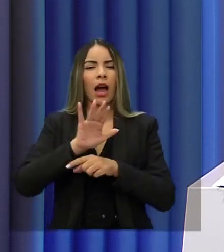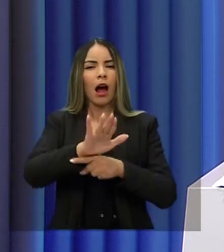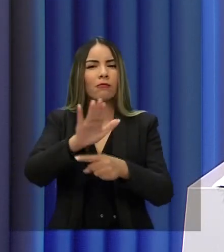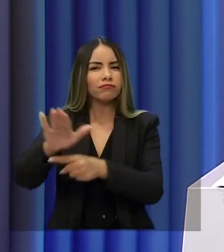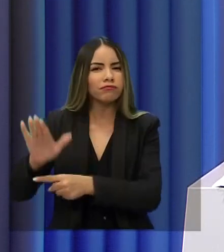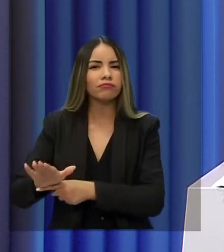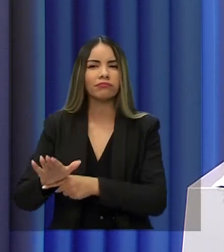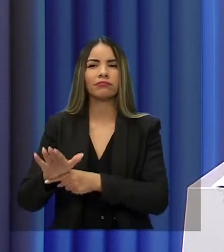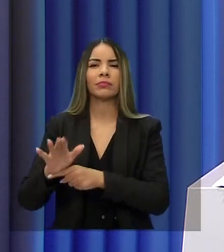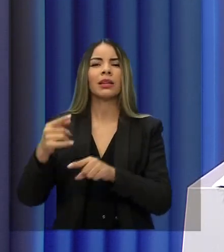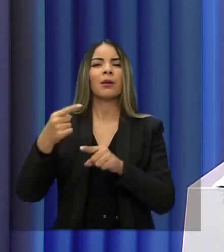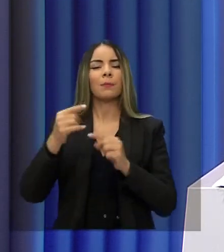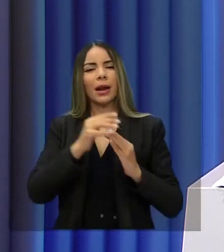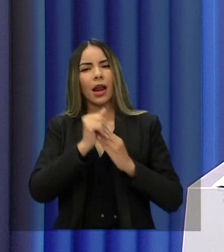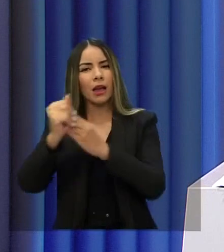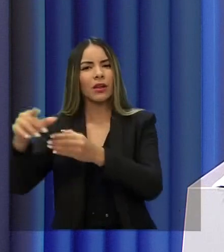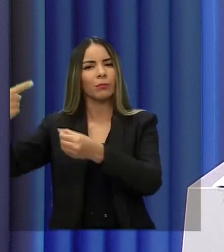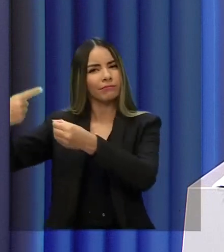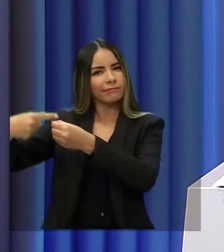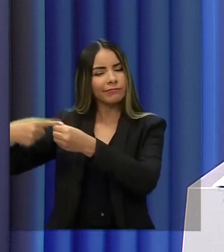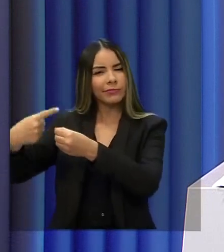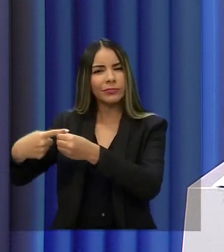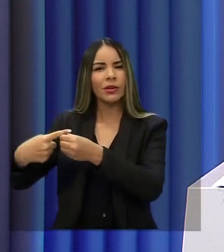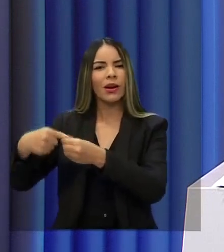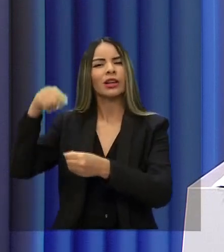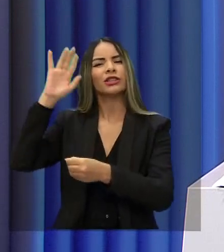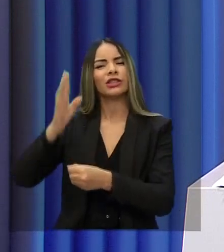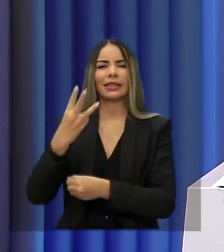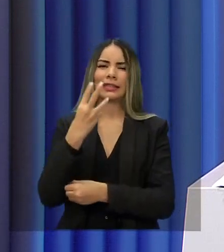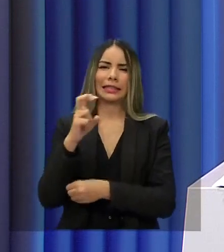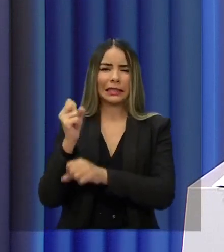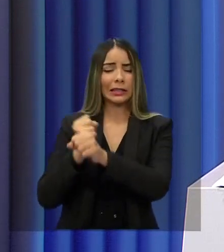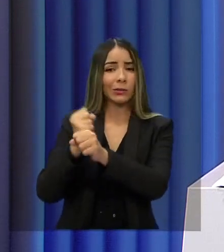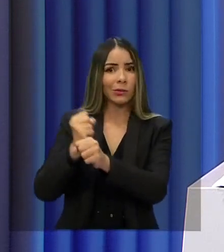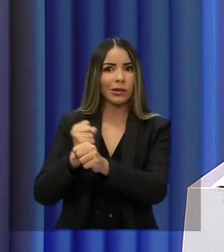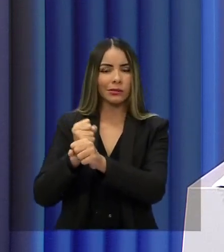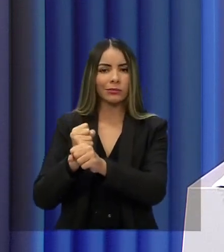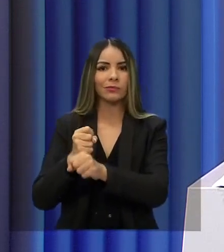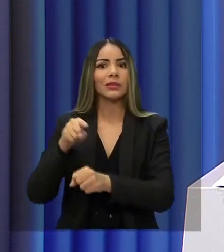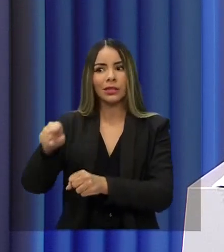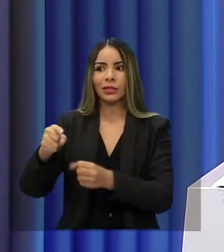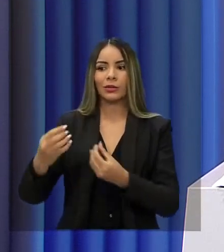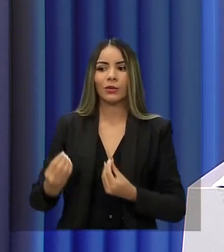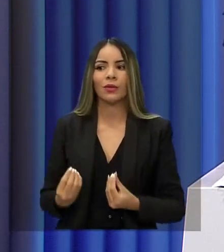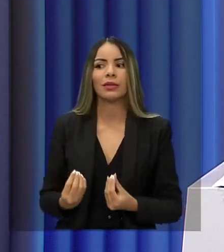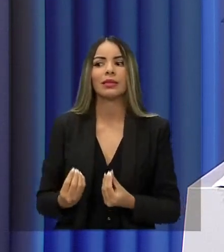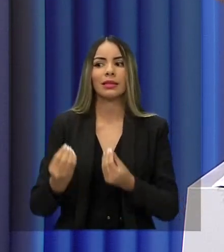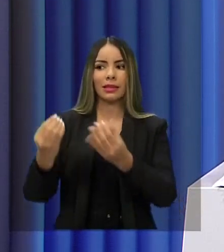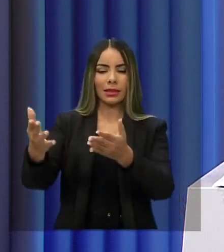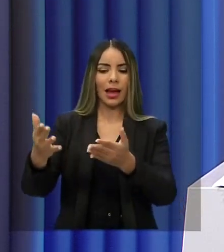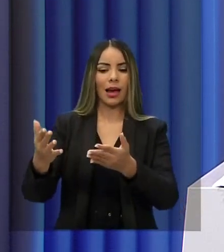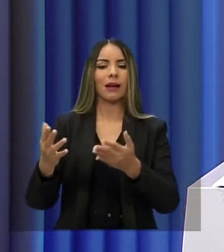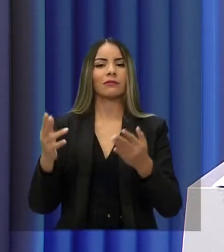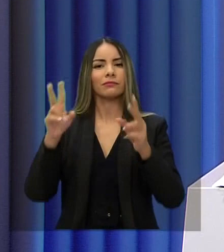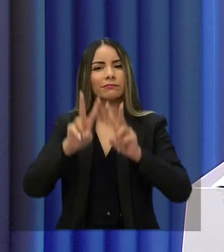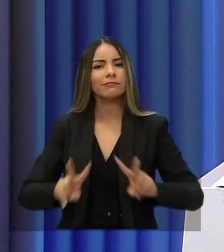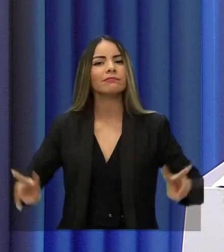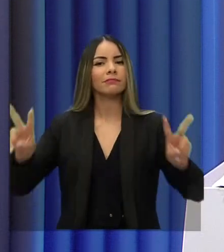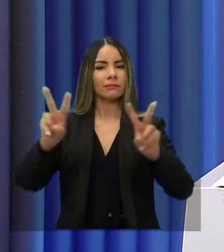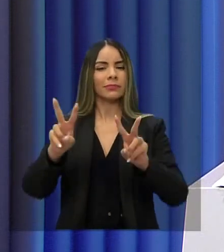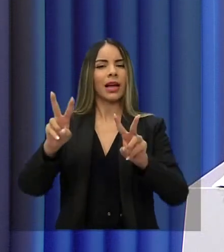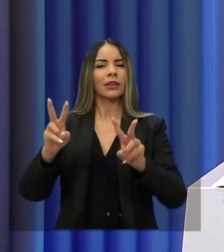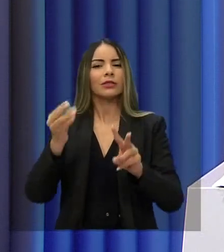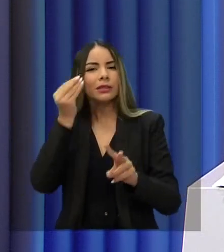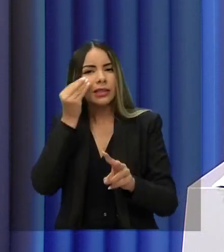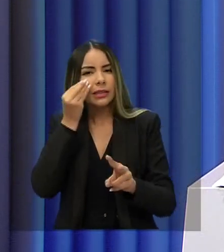a água do interior do estado do Ceará por 35 anos. Isso daria viabilidade econômica para a gente buscar a parceria privada.